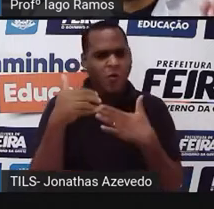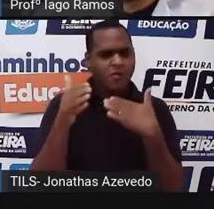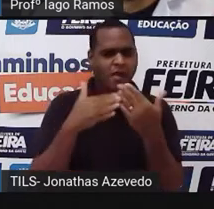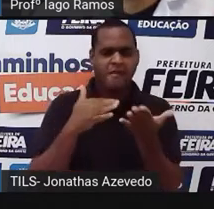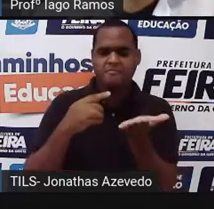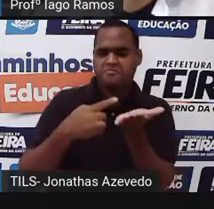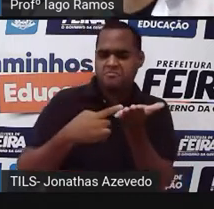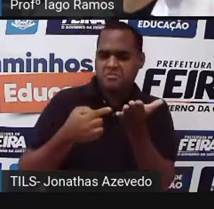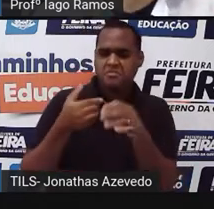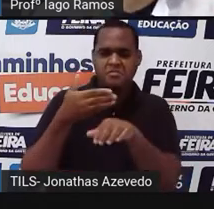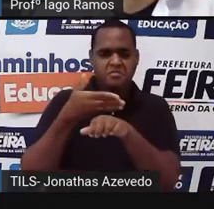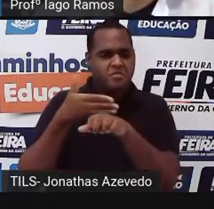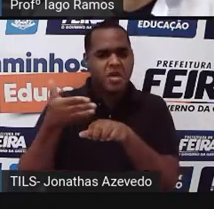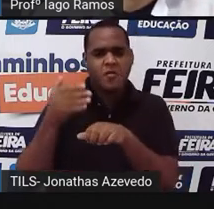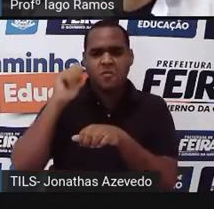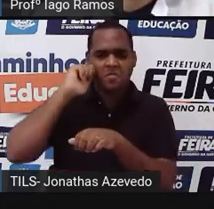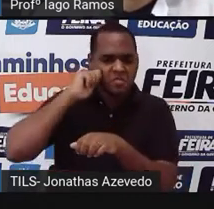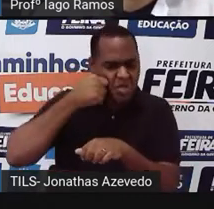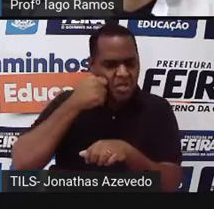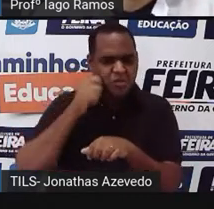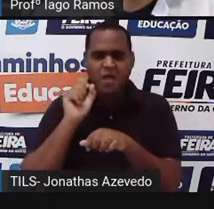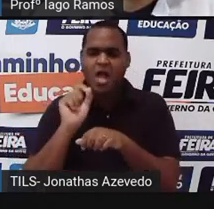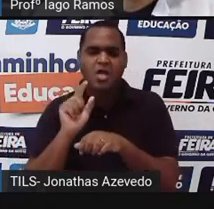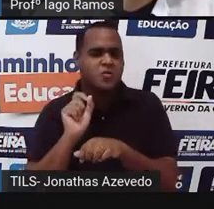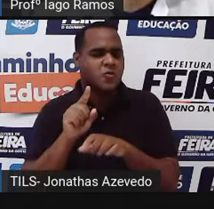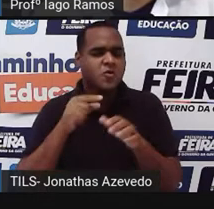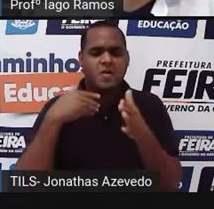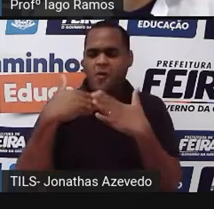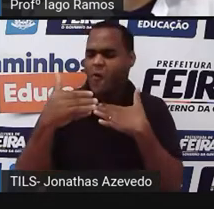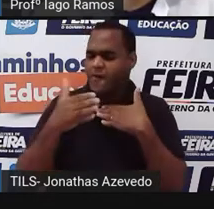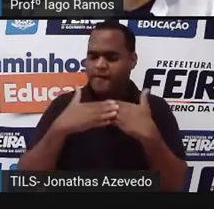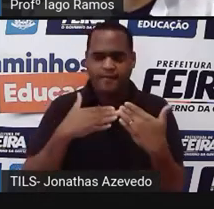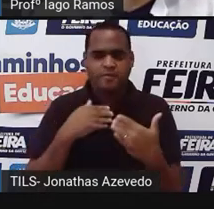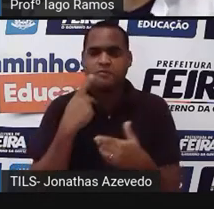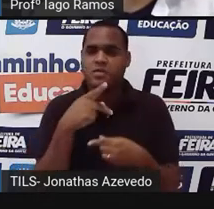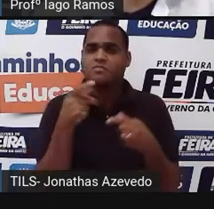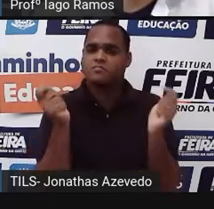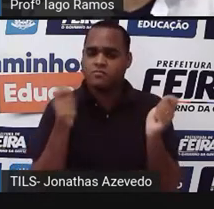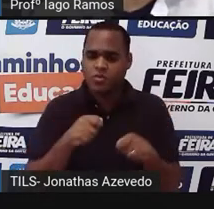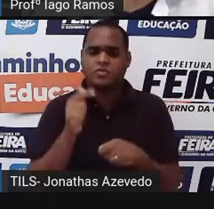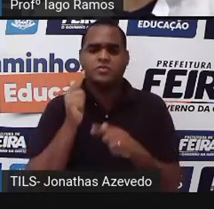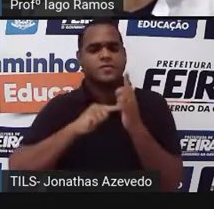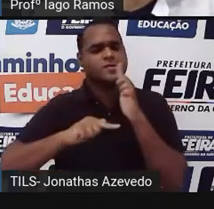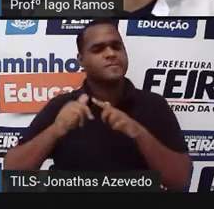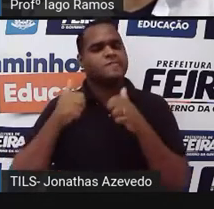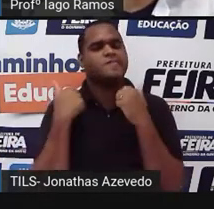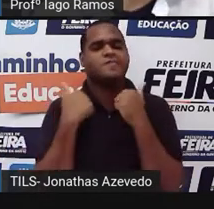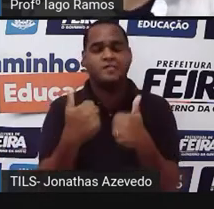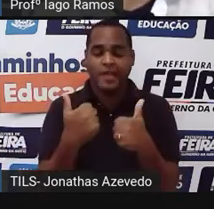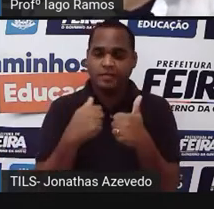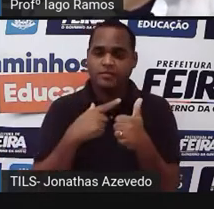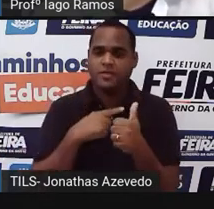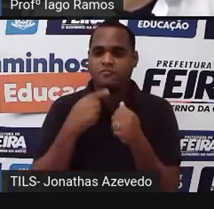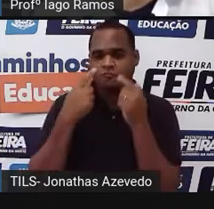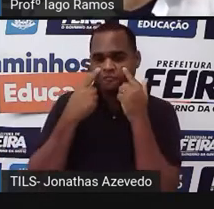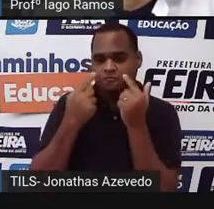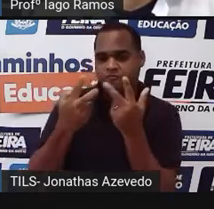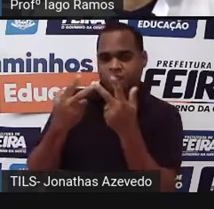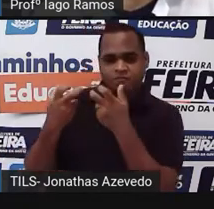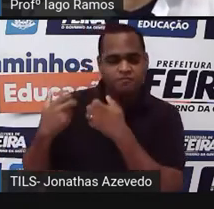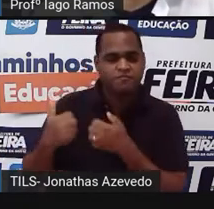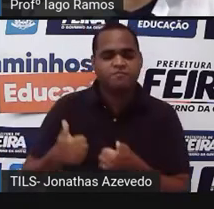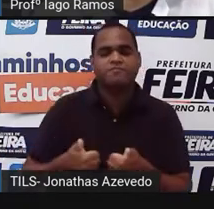você também pode fazer a diferença e que você se inspire, né? Um pouquinho aí